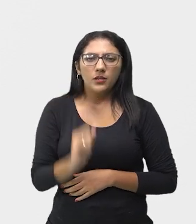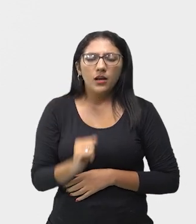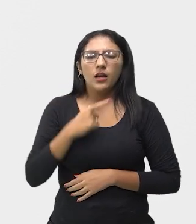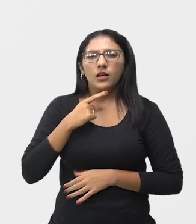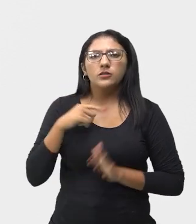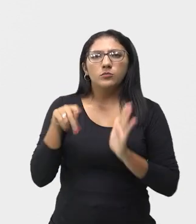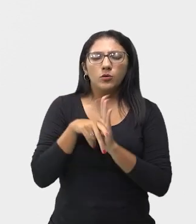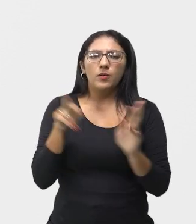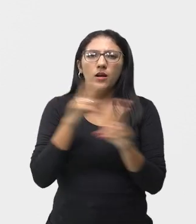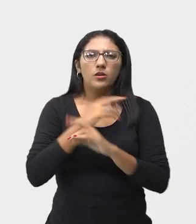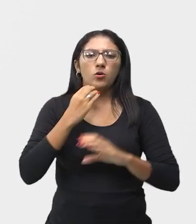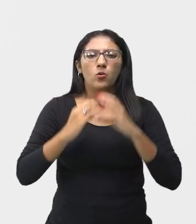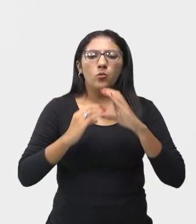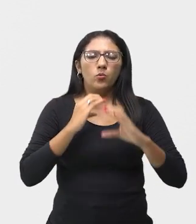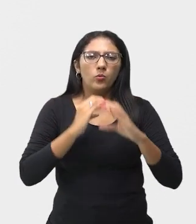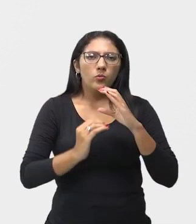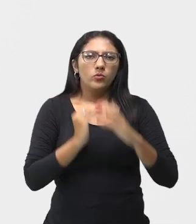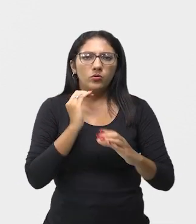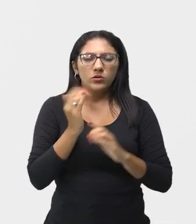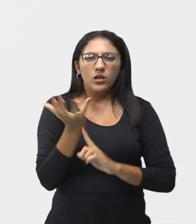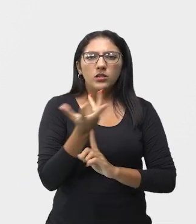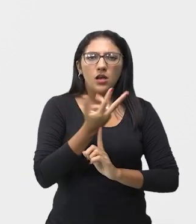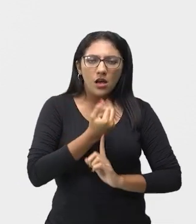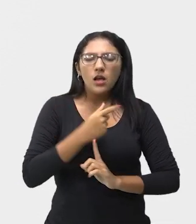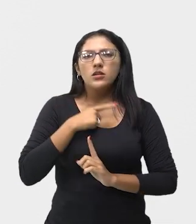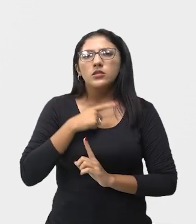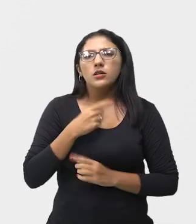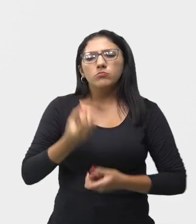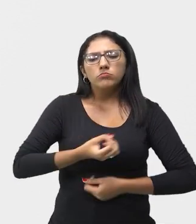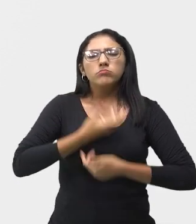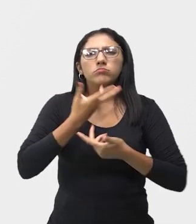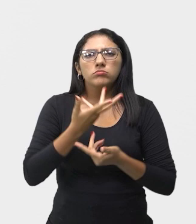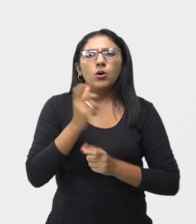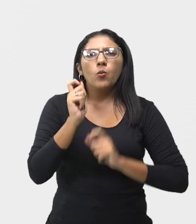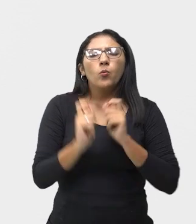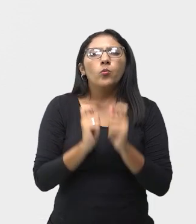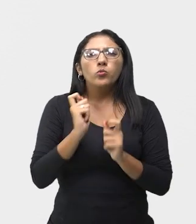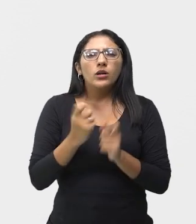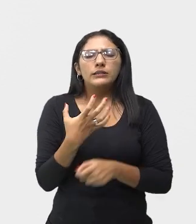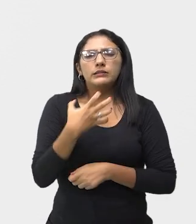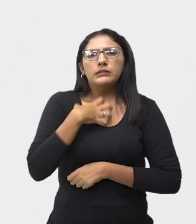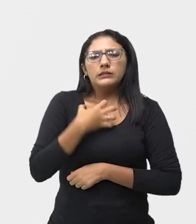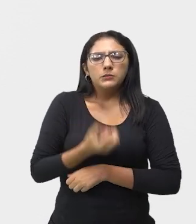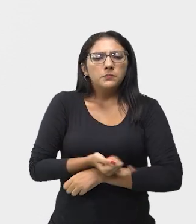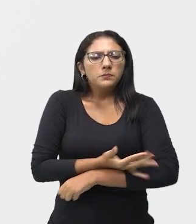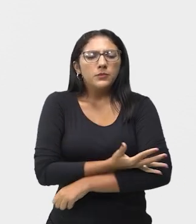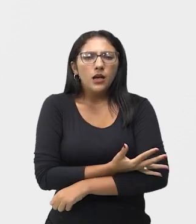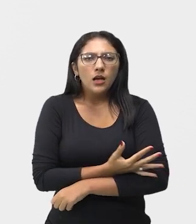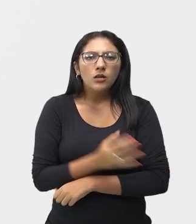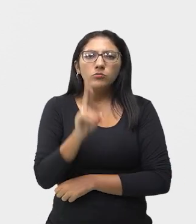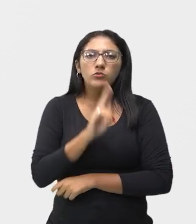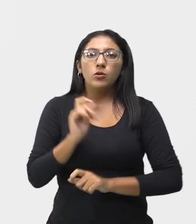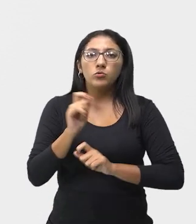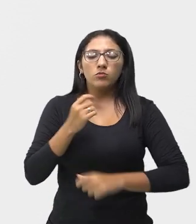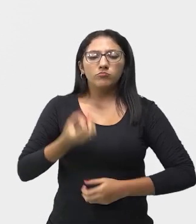humana, normalmente conhecida como arte de expressar os pensamentos e os sentimentos por meio de gesto. É dentro